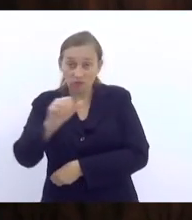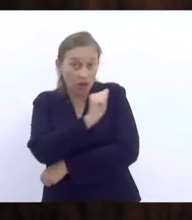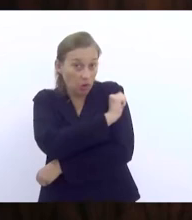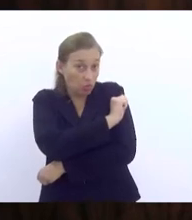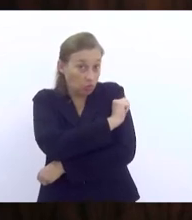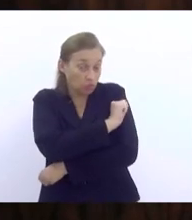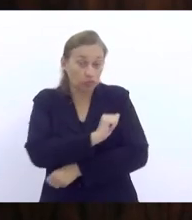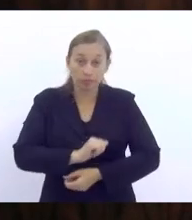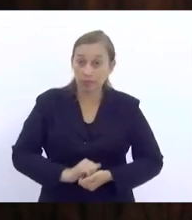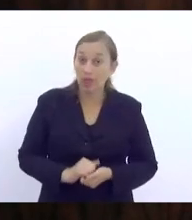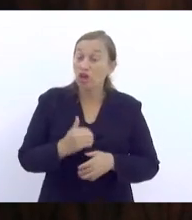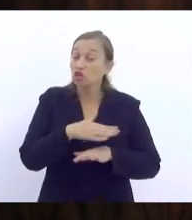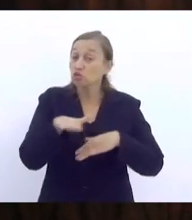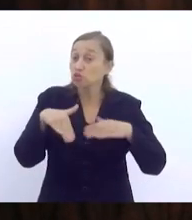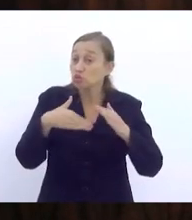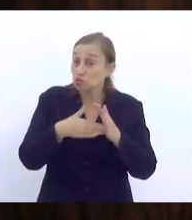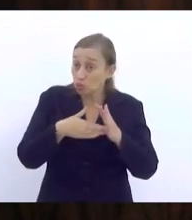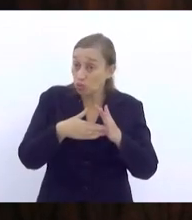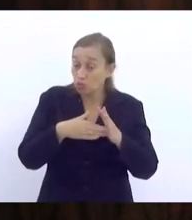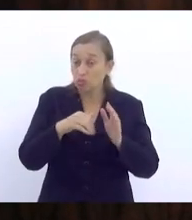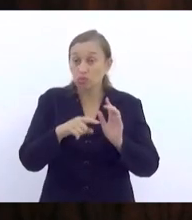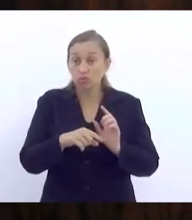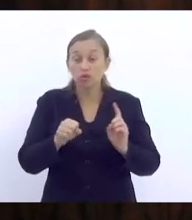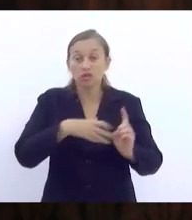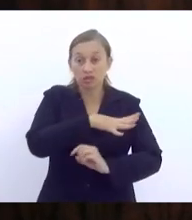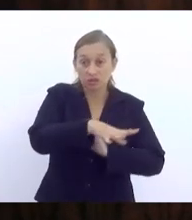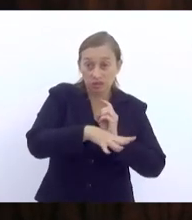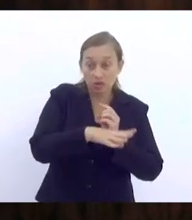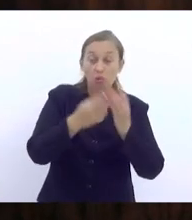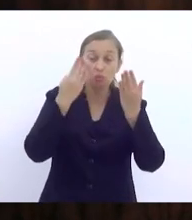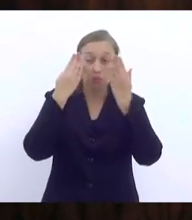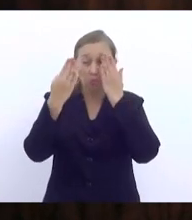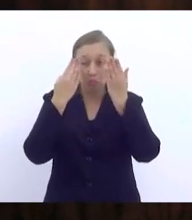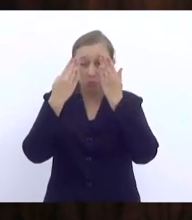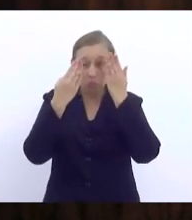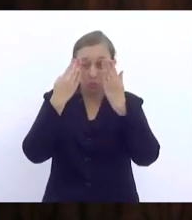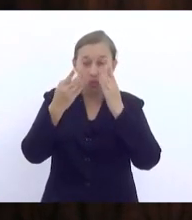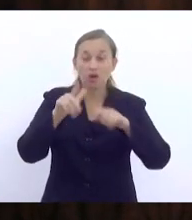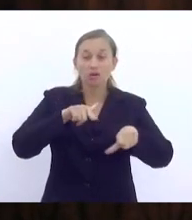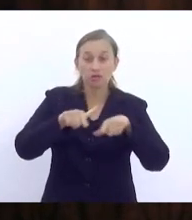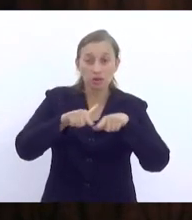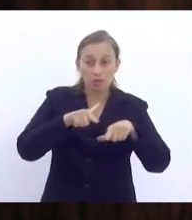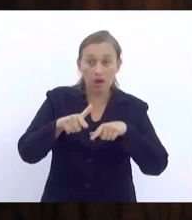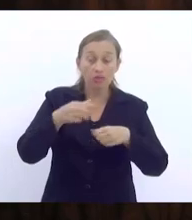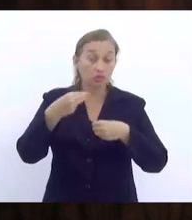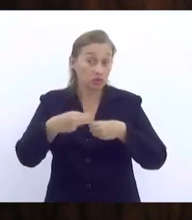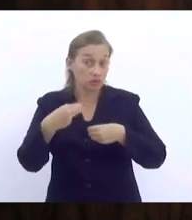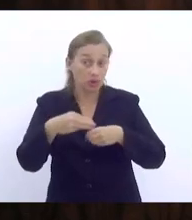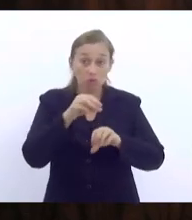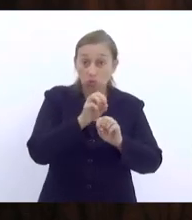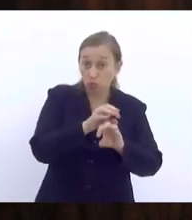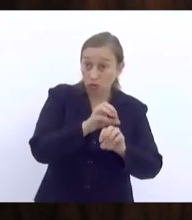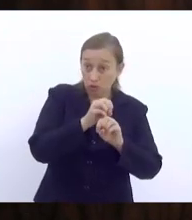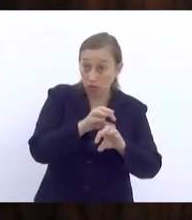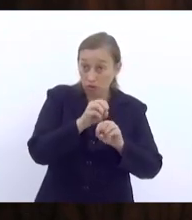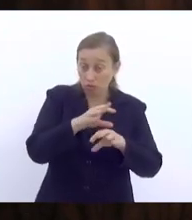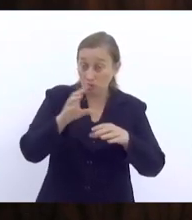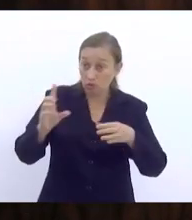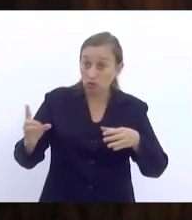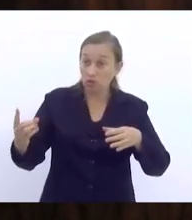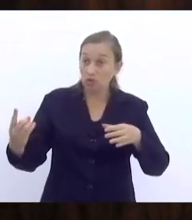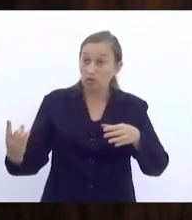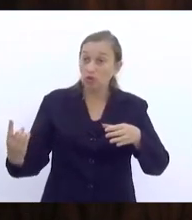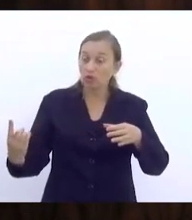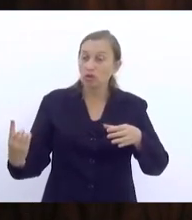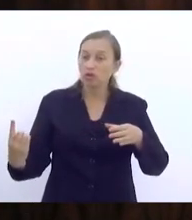Todos os assistentes sociais e psicólogos que atuam na rede municipal de ensino, eles estão alocados